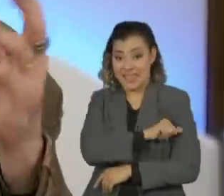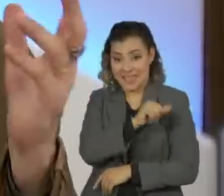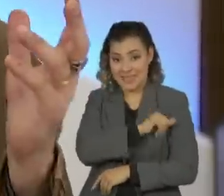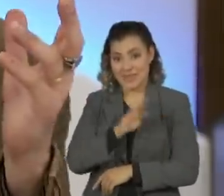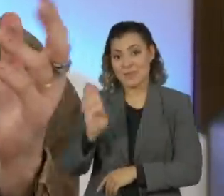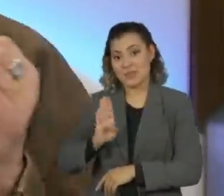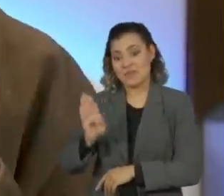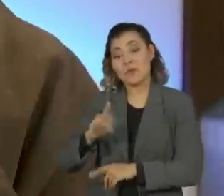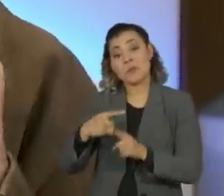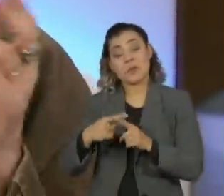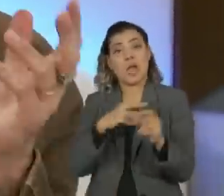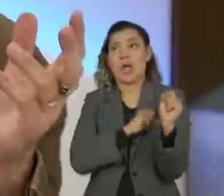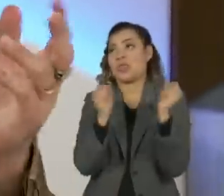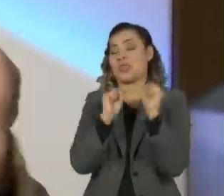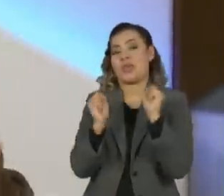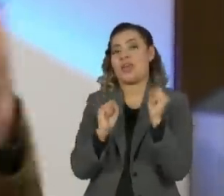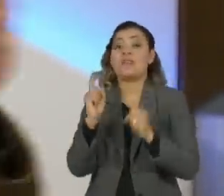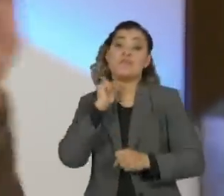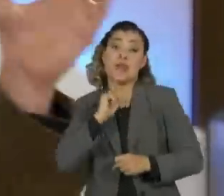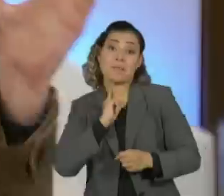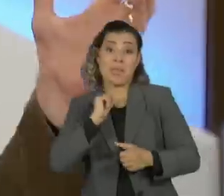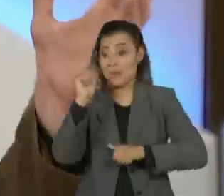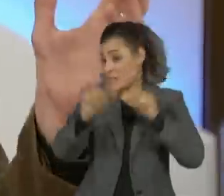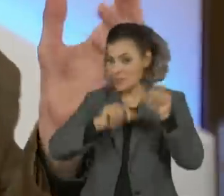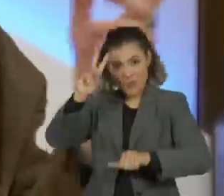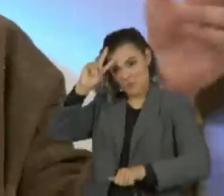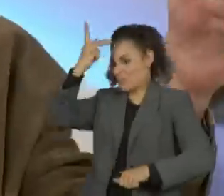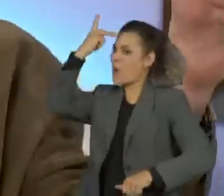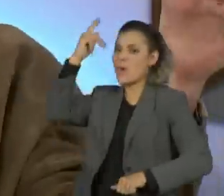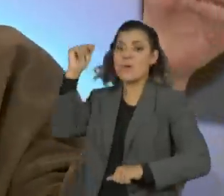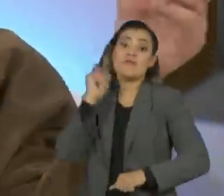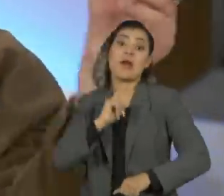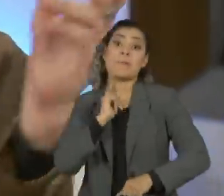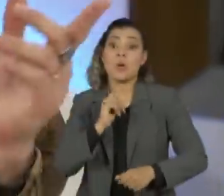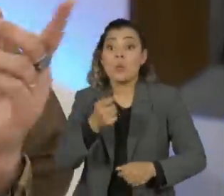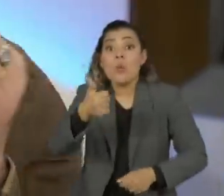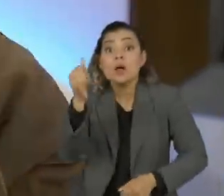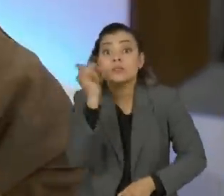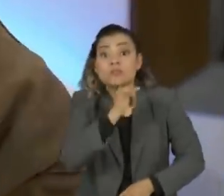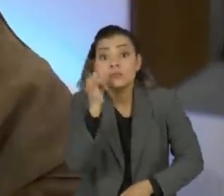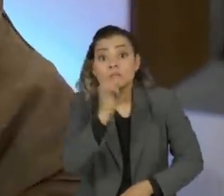porque eu era garrincha, depois virei Flamengo e virei Flamengo doente, quase virei Fluminense